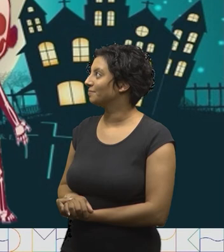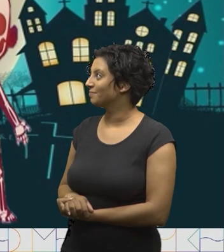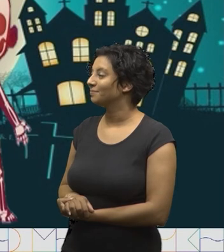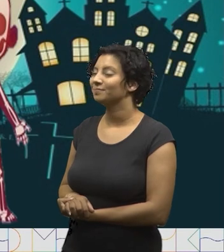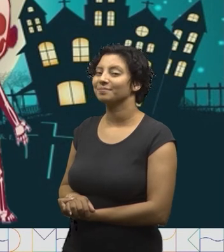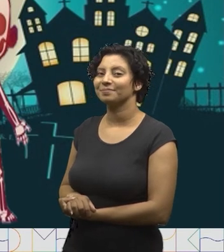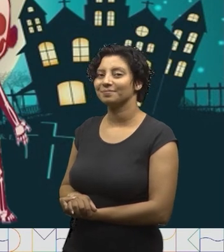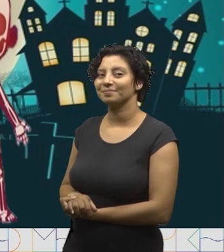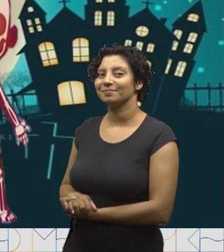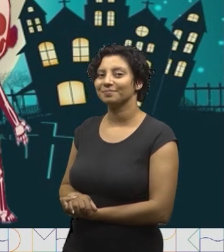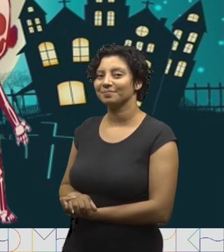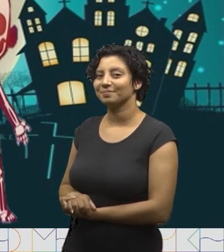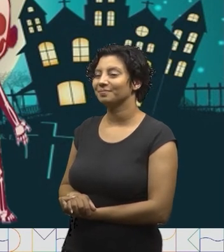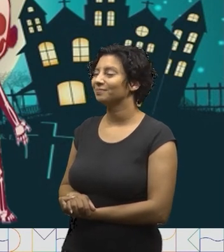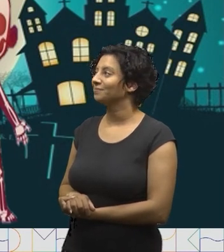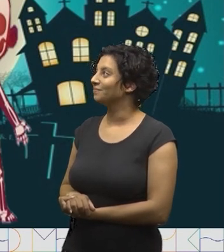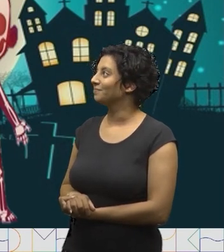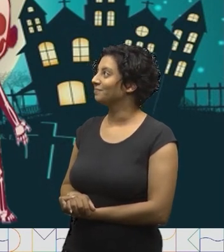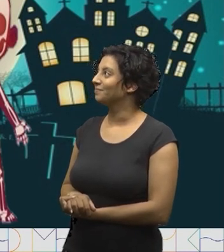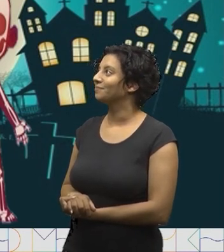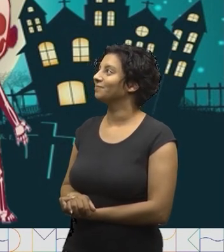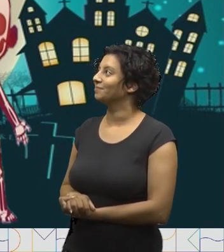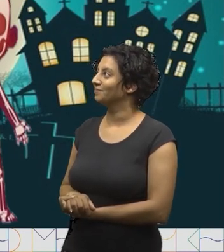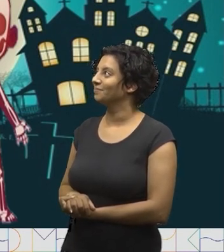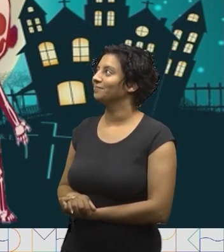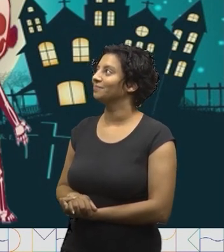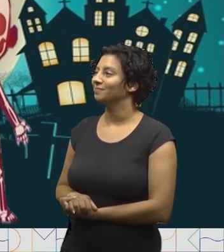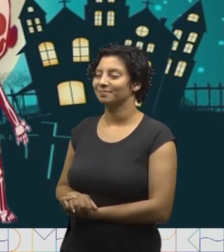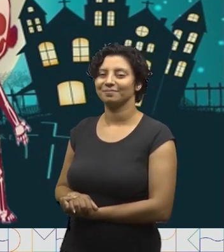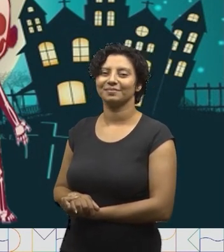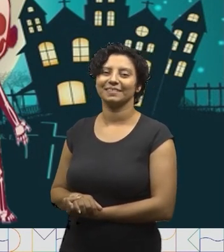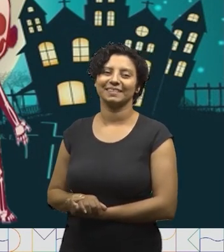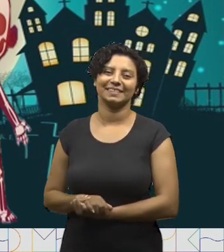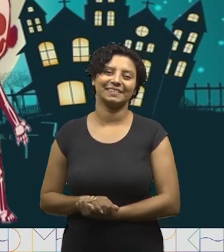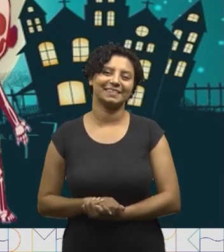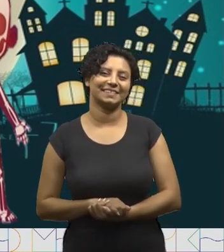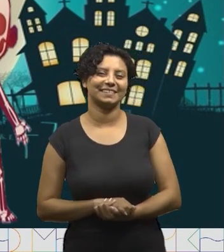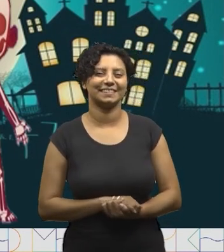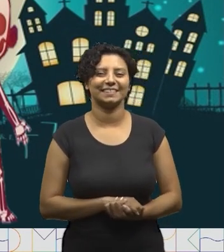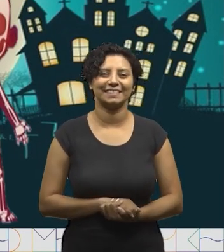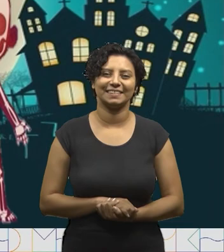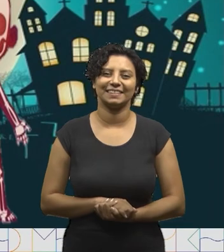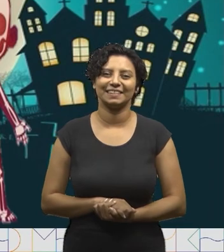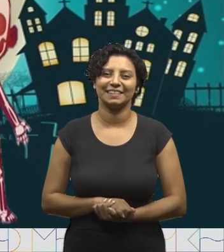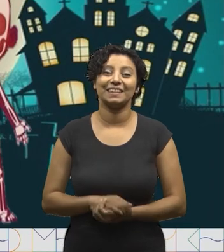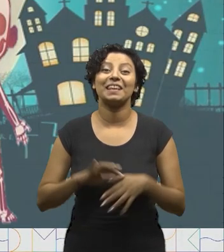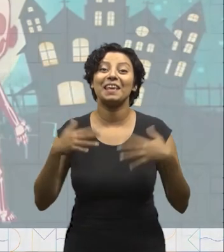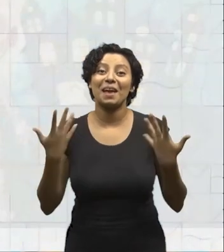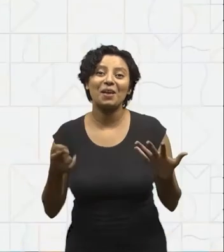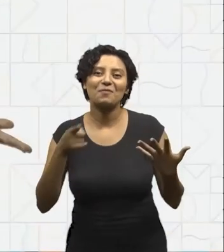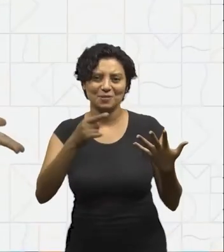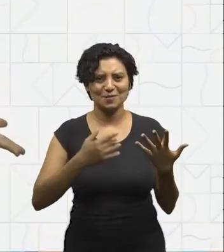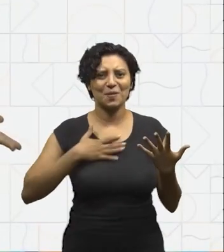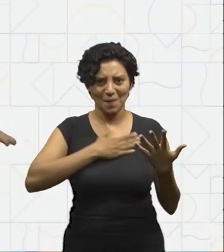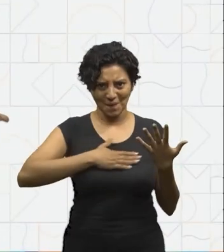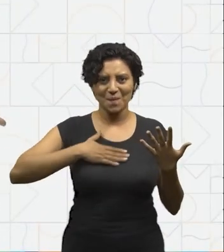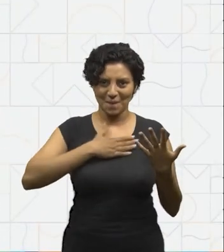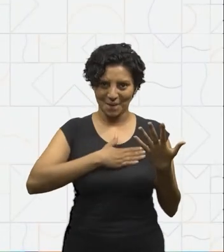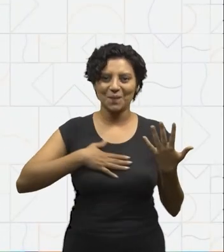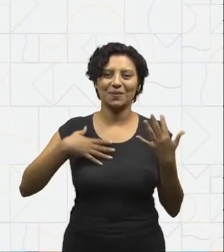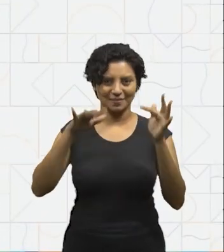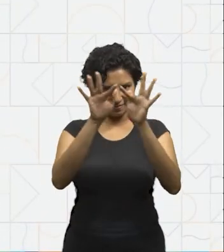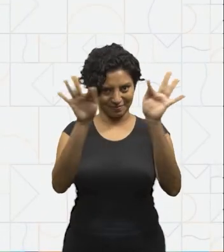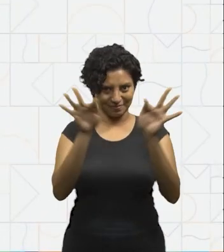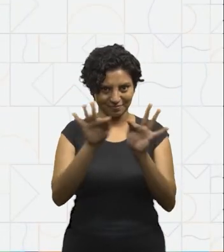dia, dia, mas que perna cabeluda, luda, luda, luda. E aí, você